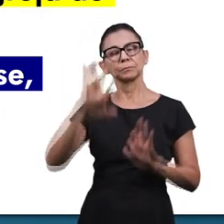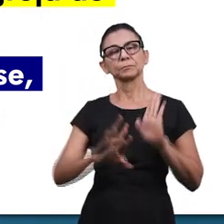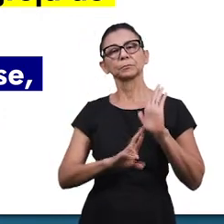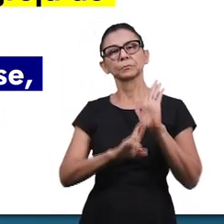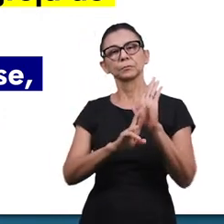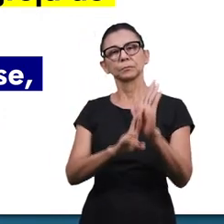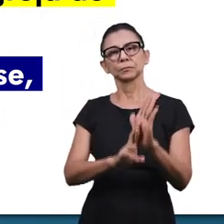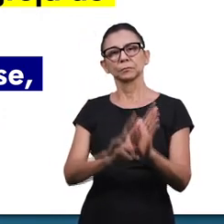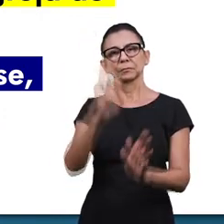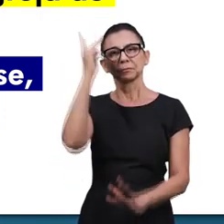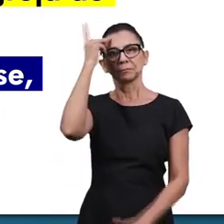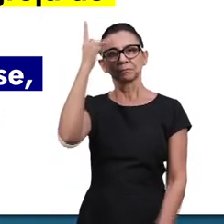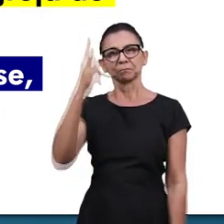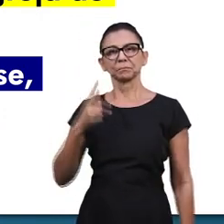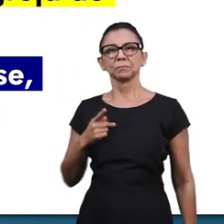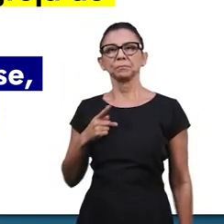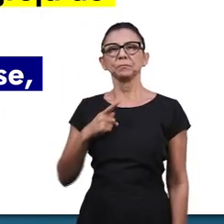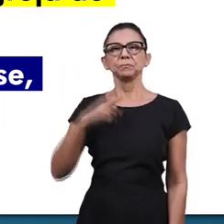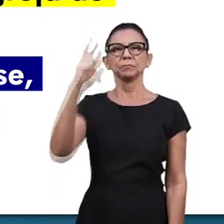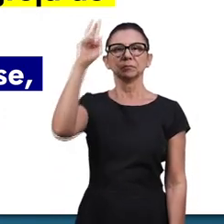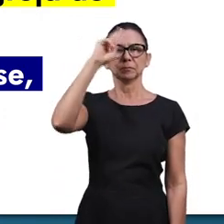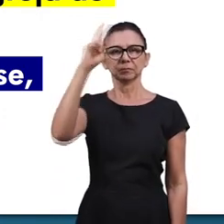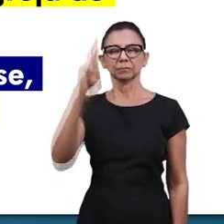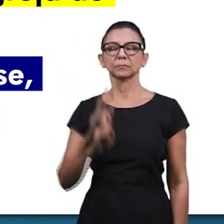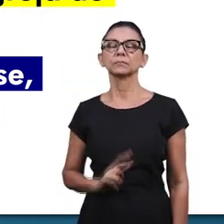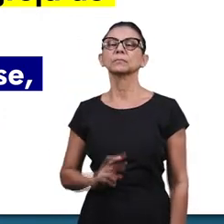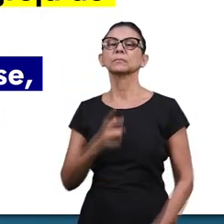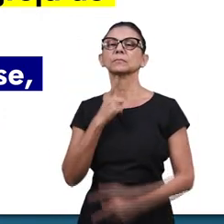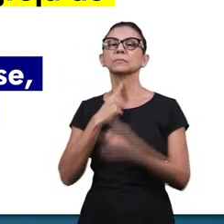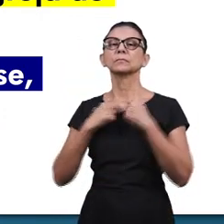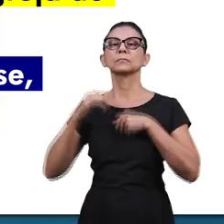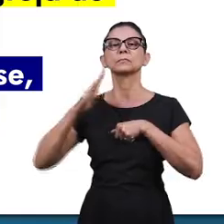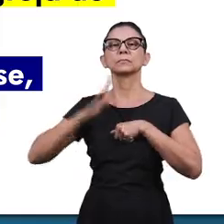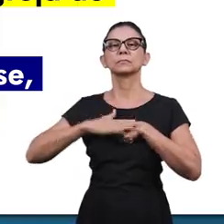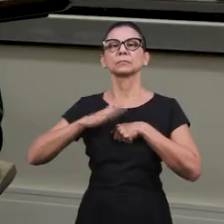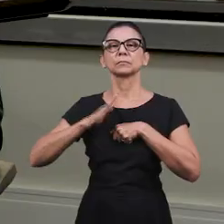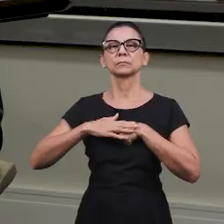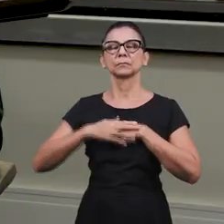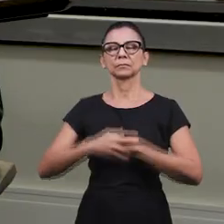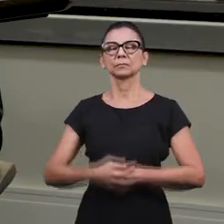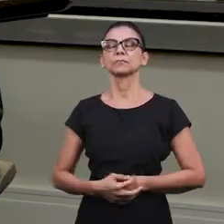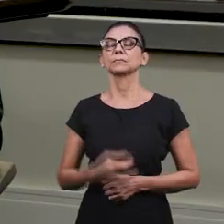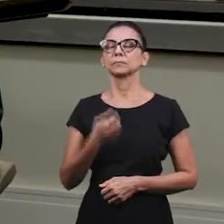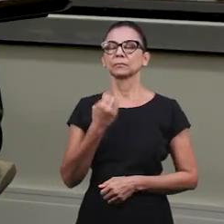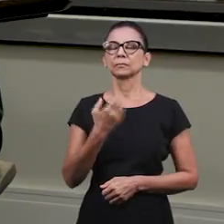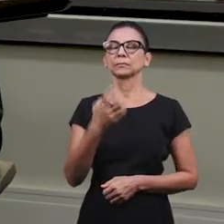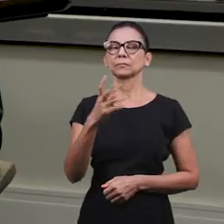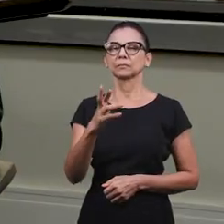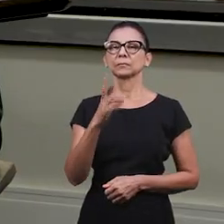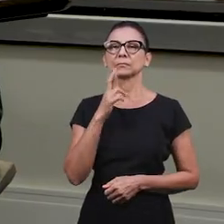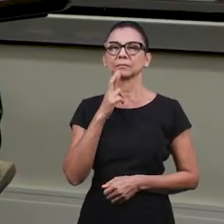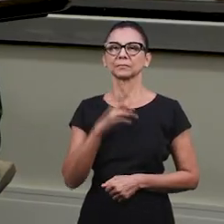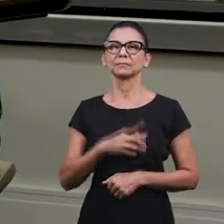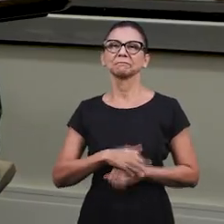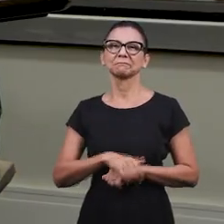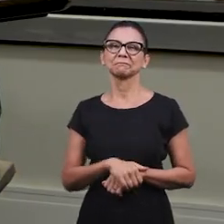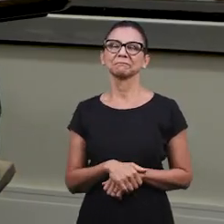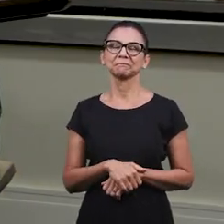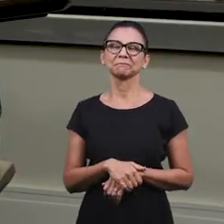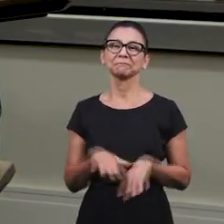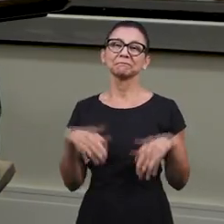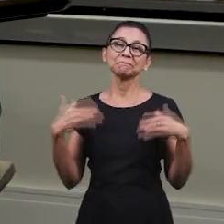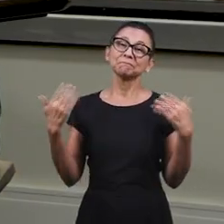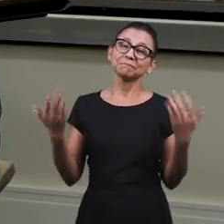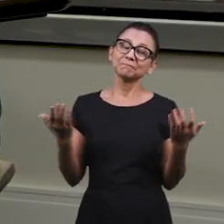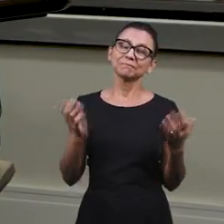fala da carne, da sua razão e da sua vontade. Muito bem colocado pelo nosso irmão. Glória a